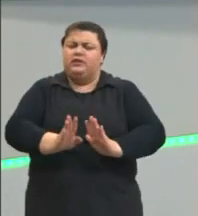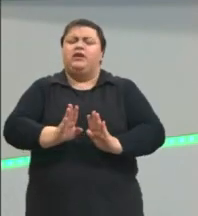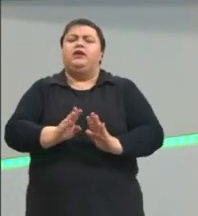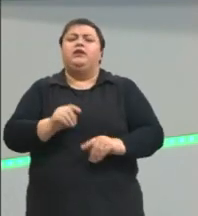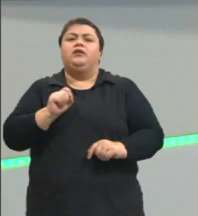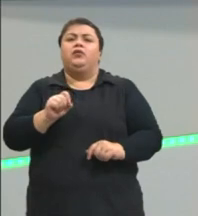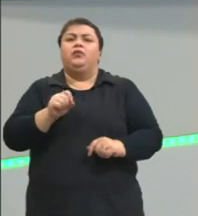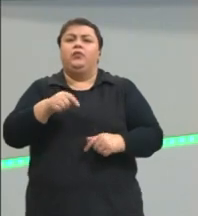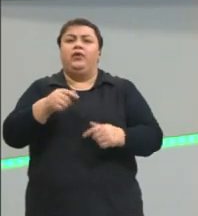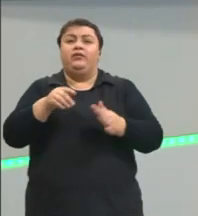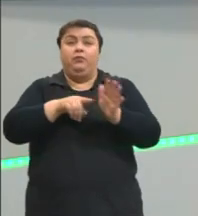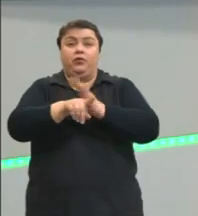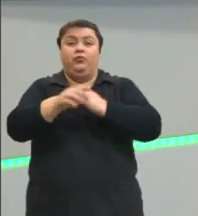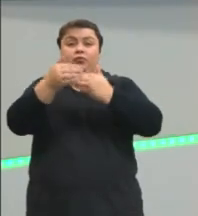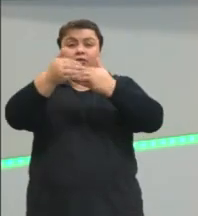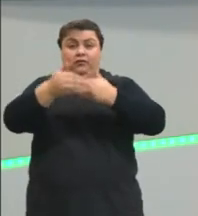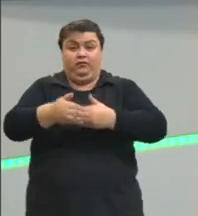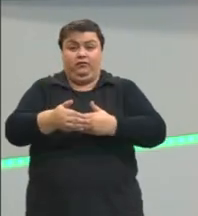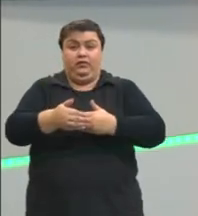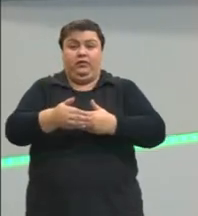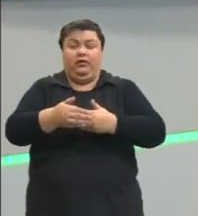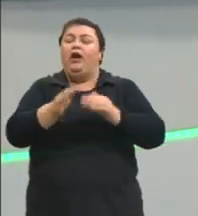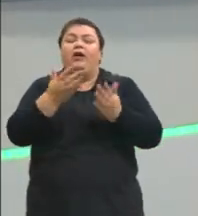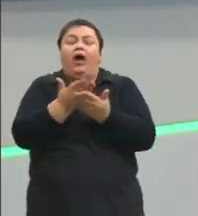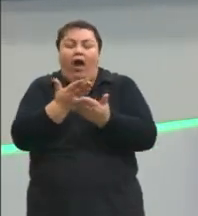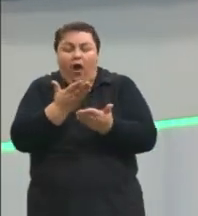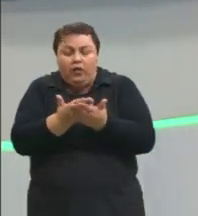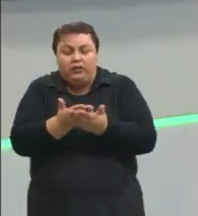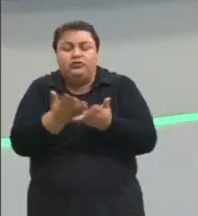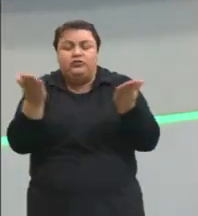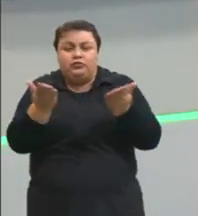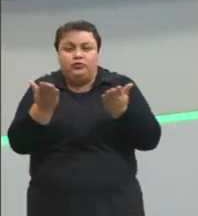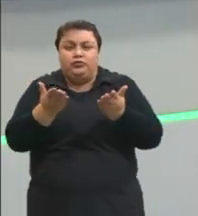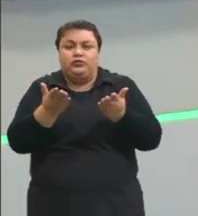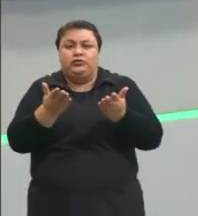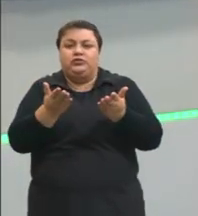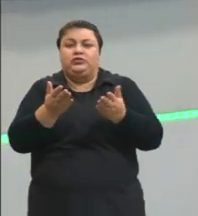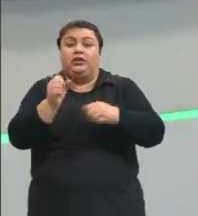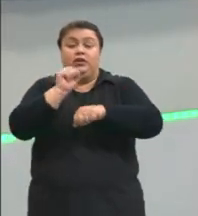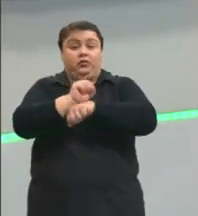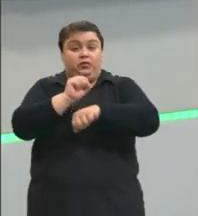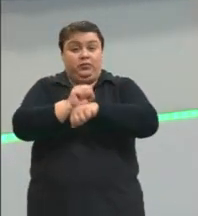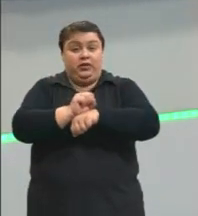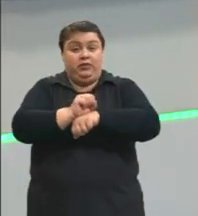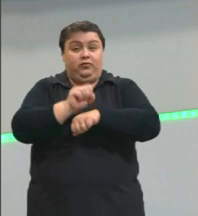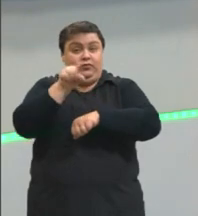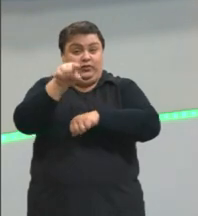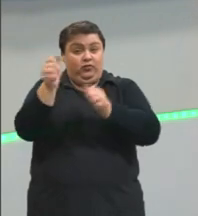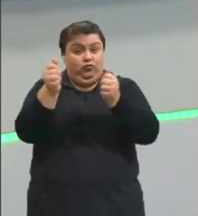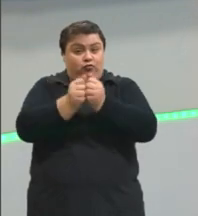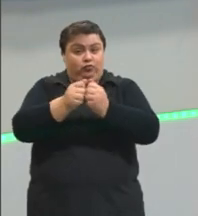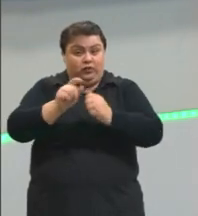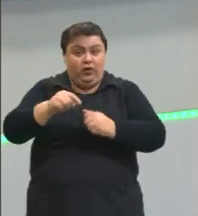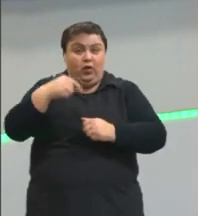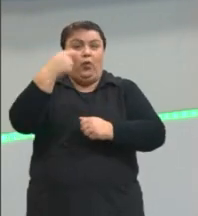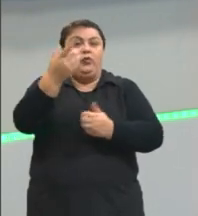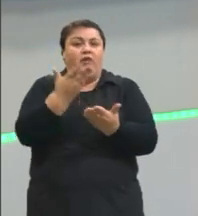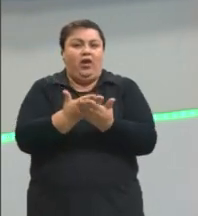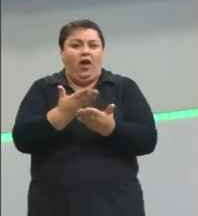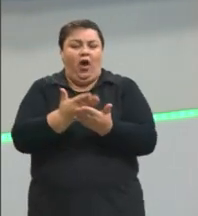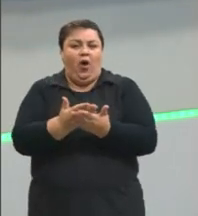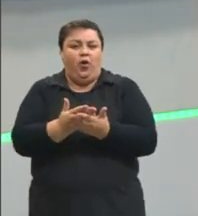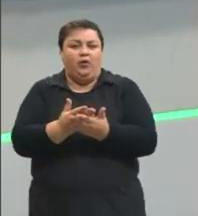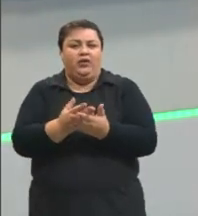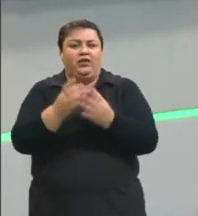questão então eu finalizo a nossa aula de hoje eu espero encontrar vocês na nossa próxima aula aula 3 vai ser uma aula muito